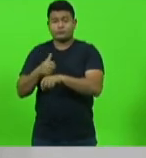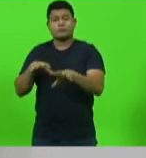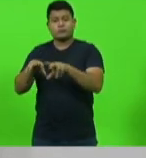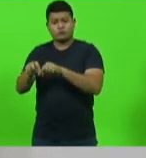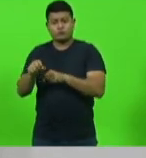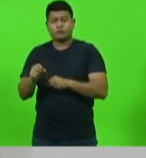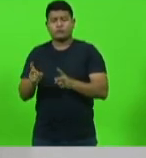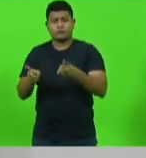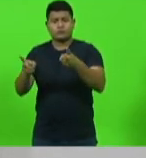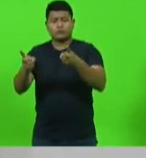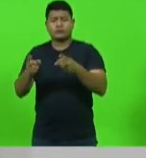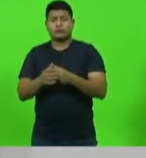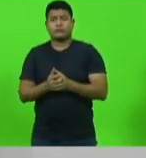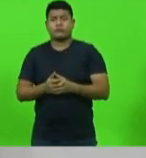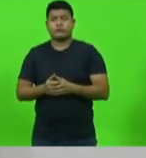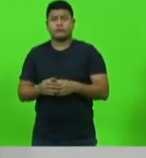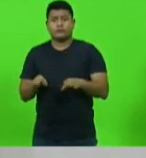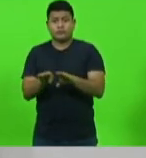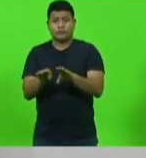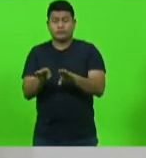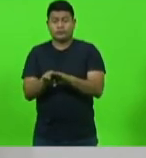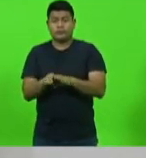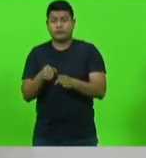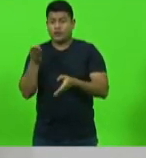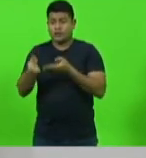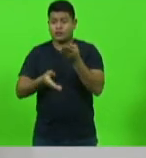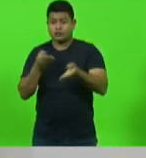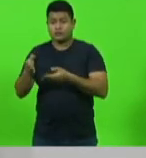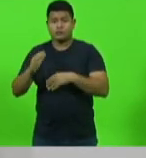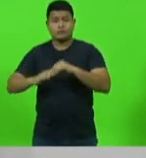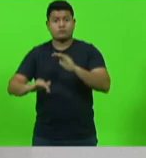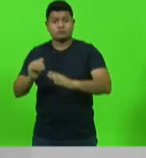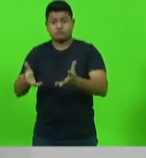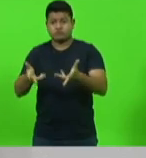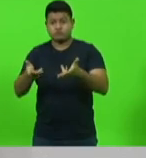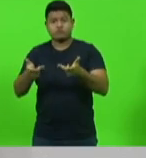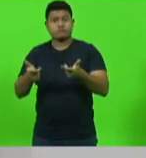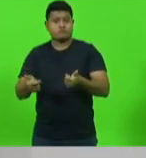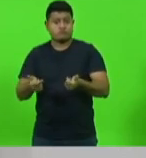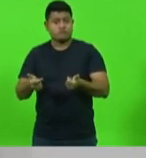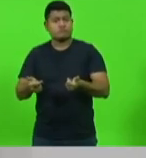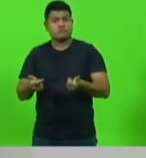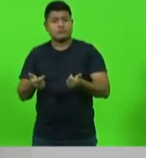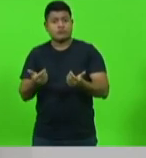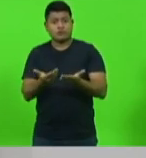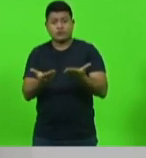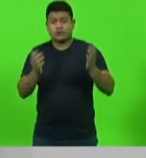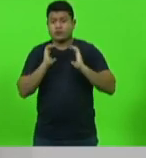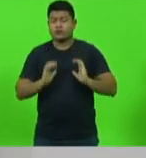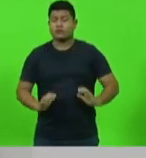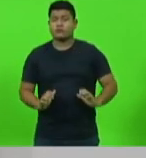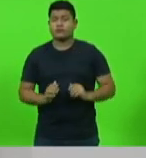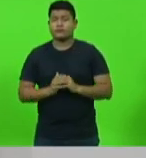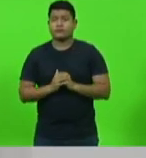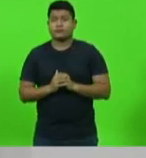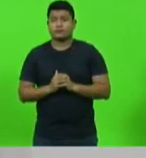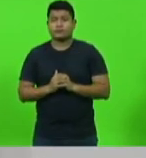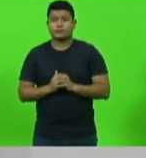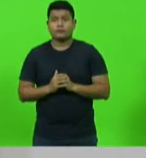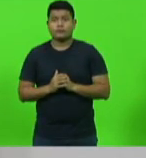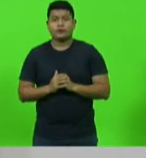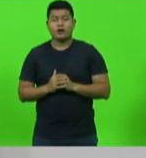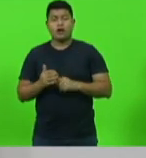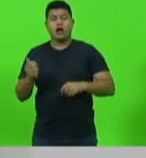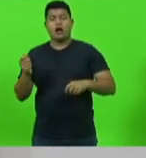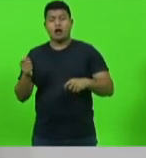vez, condição necessária para um atendimento eficiente e qualificado aos cidadãos brasileiros. A reforma